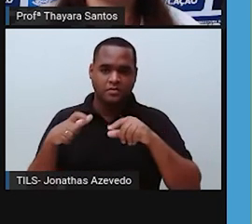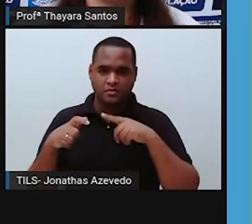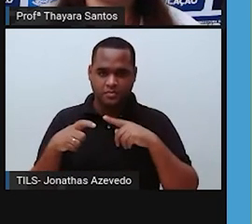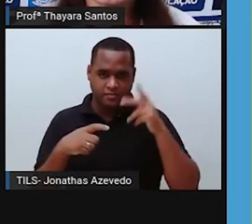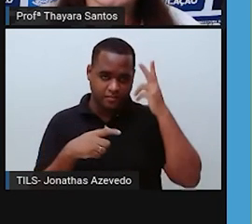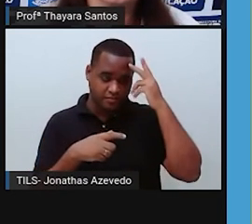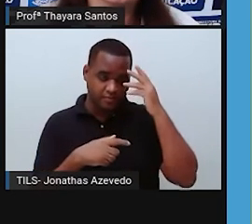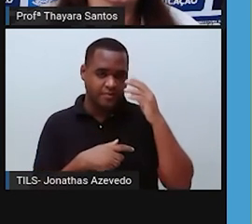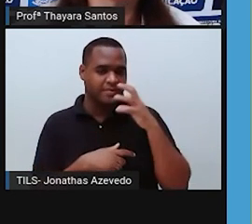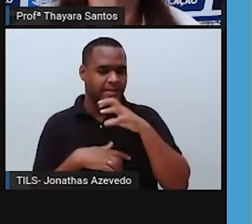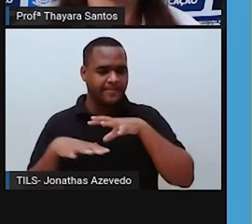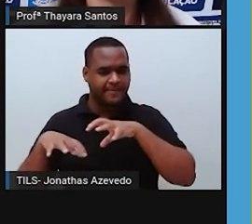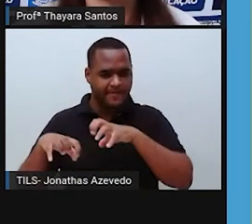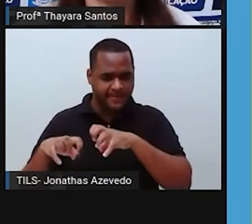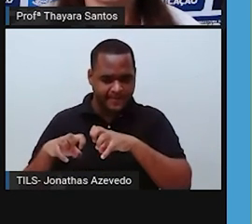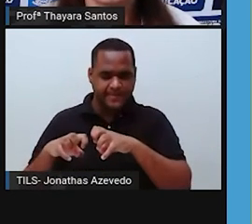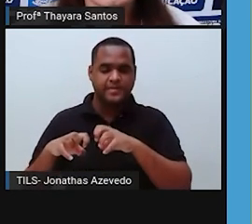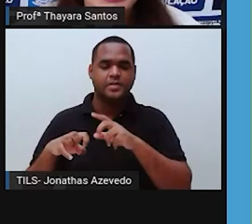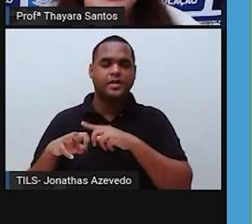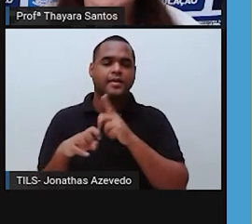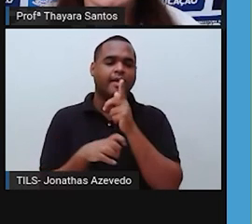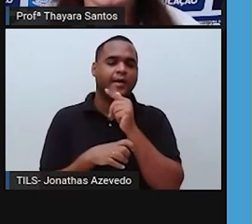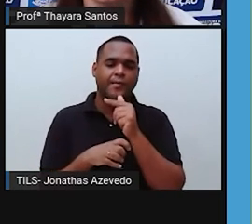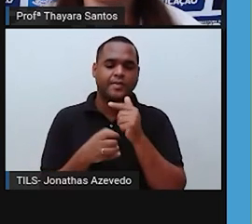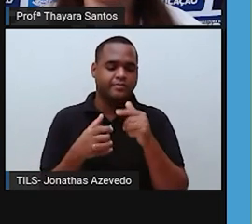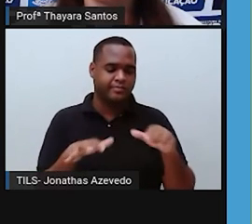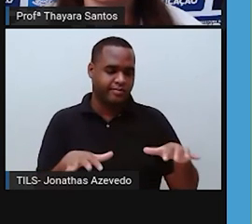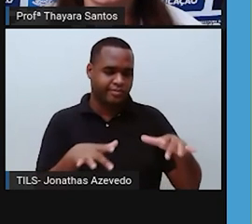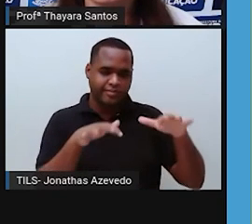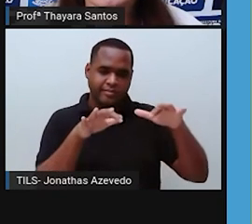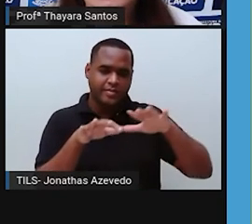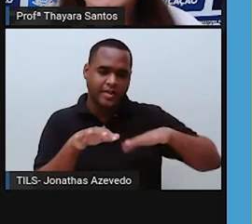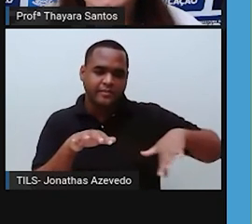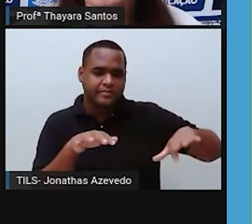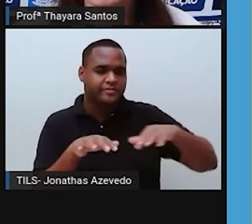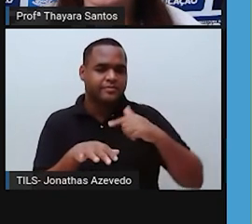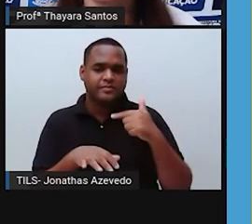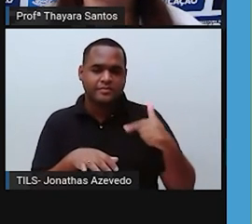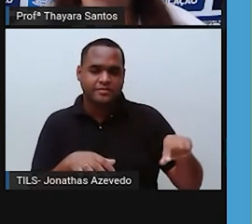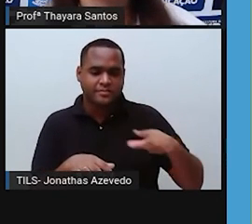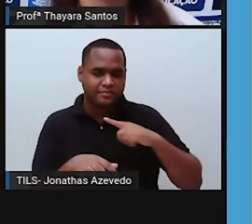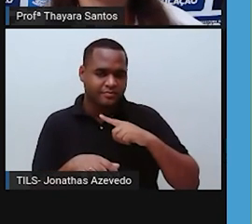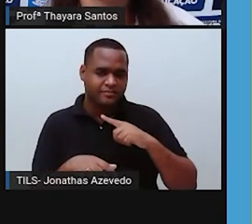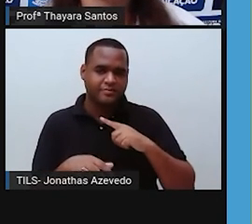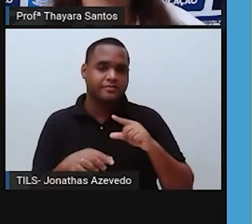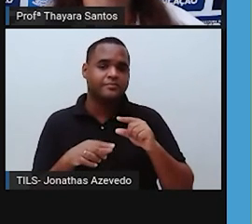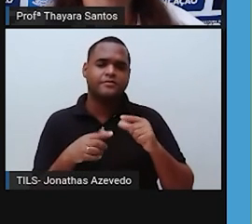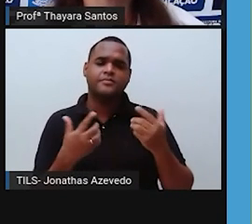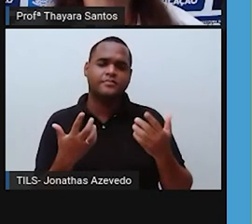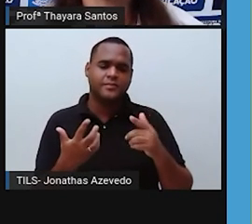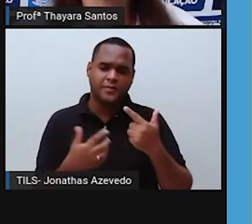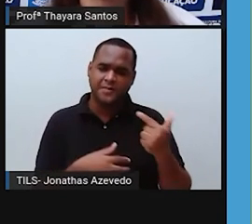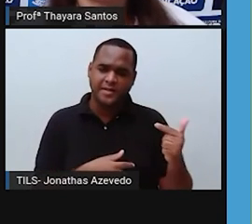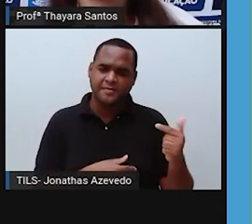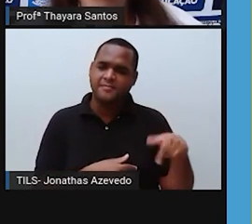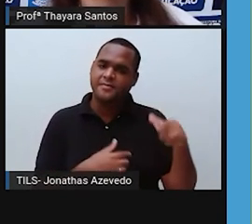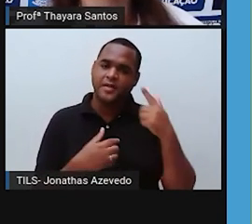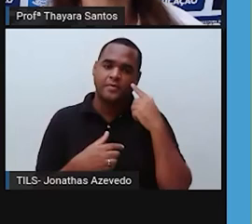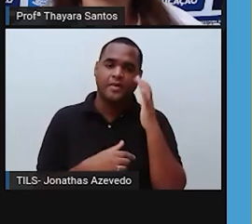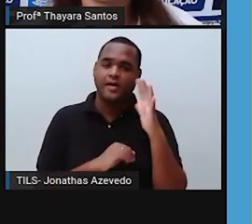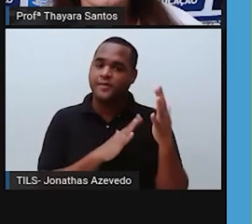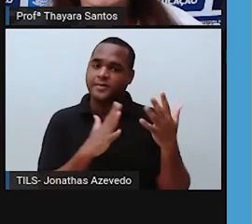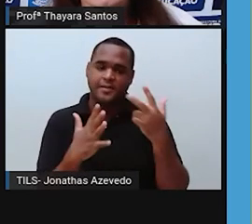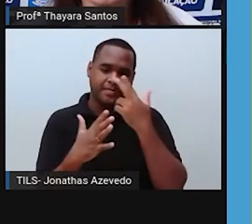clima de lá é muito seco, não tem tantos reservatórios de água, não tem tanta disponibilidade de água nesse bioma. Então, as plantas precisaram